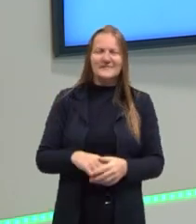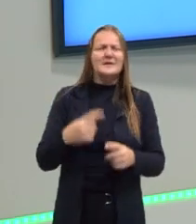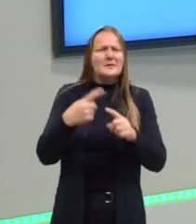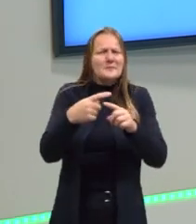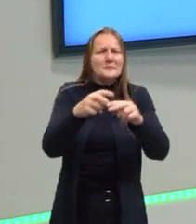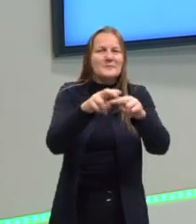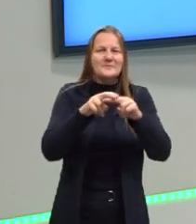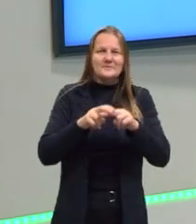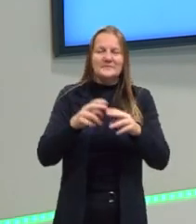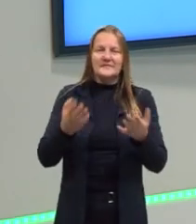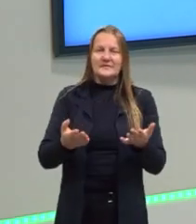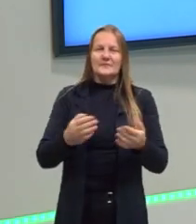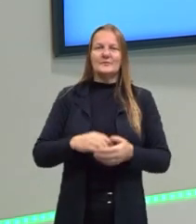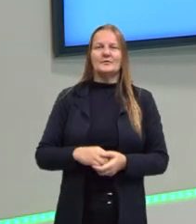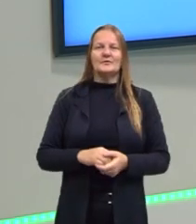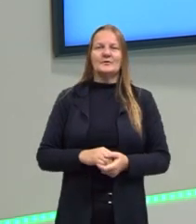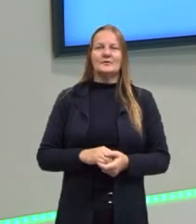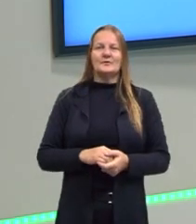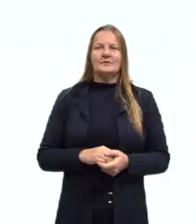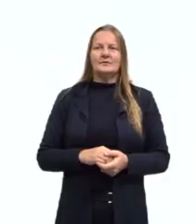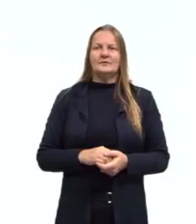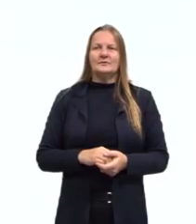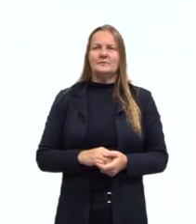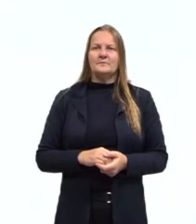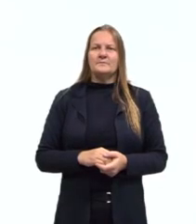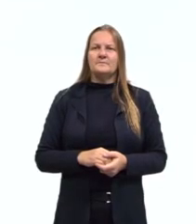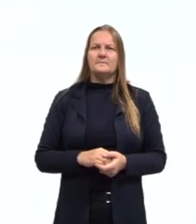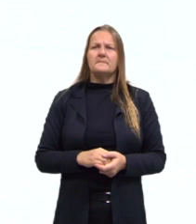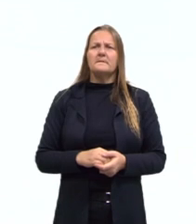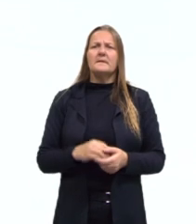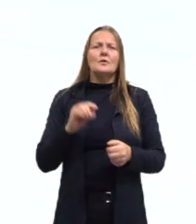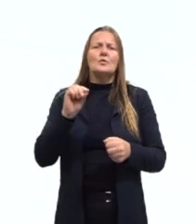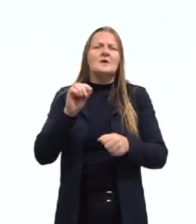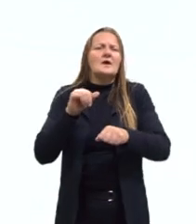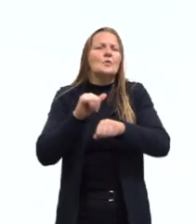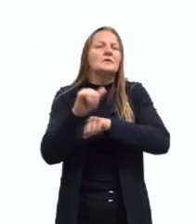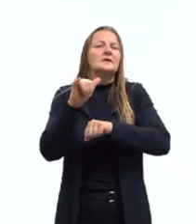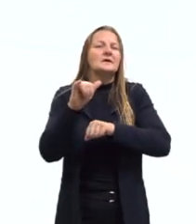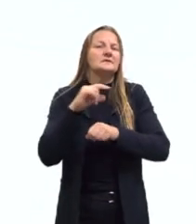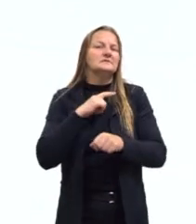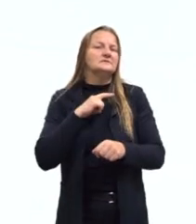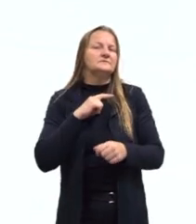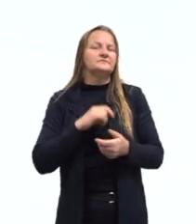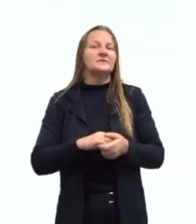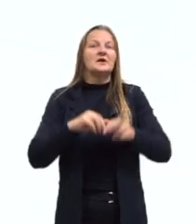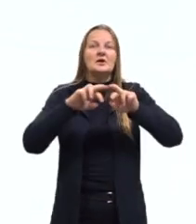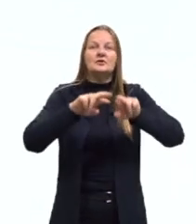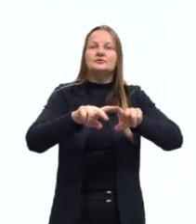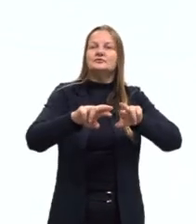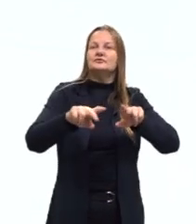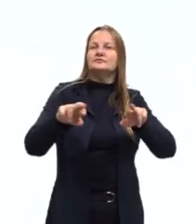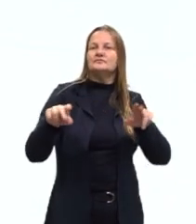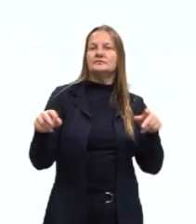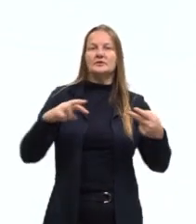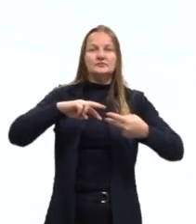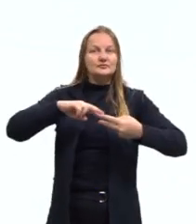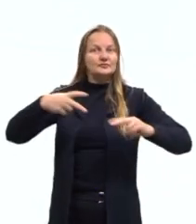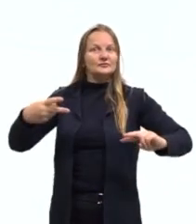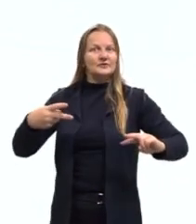mutação também, ocorre a diversidade genética,